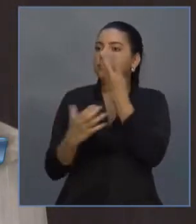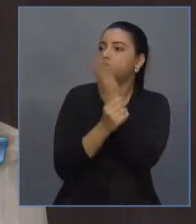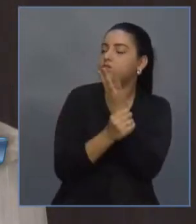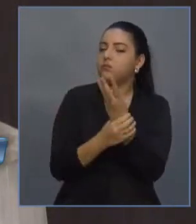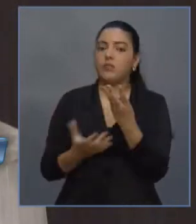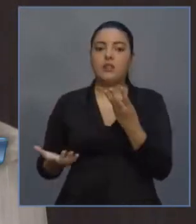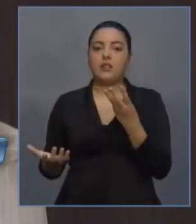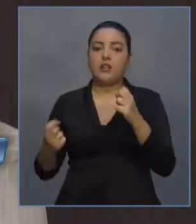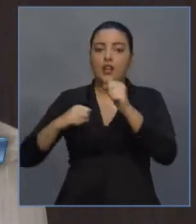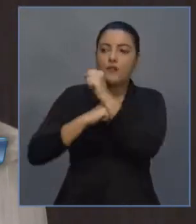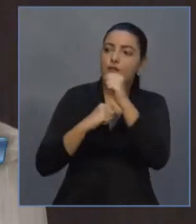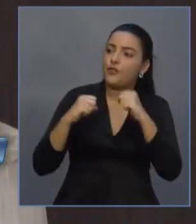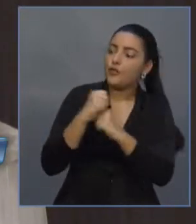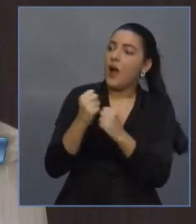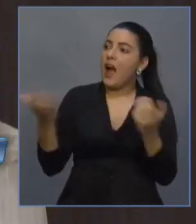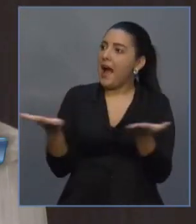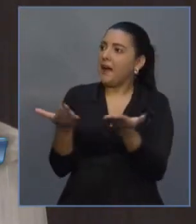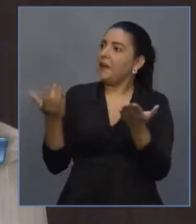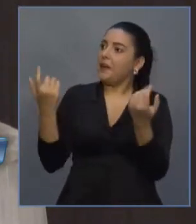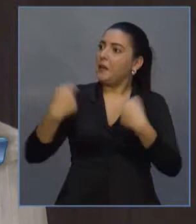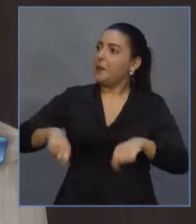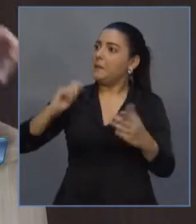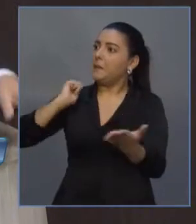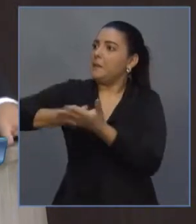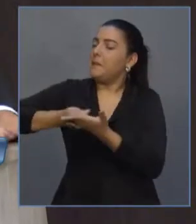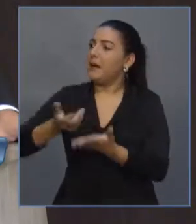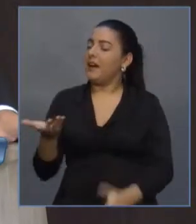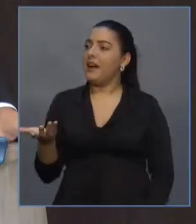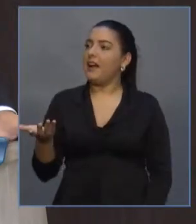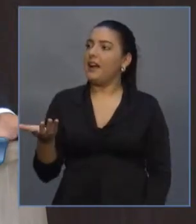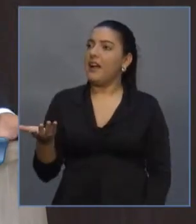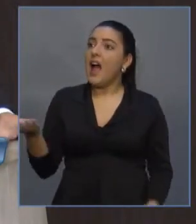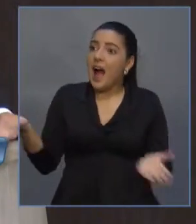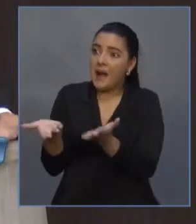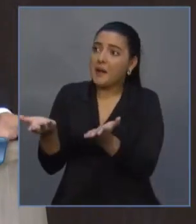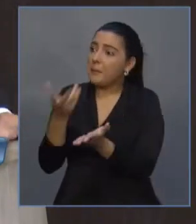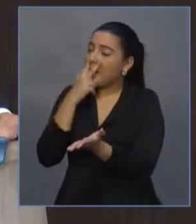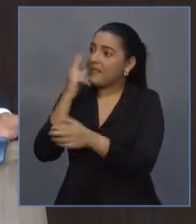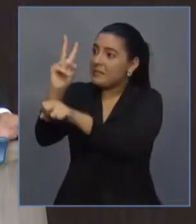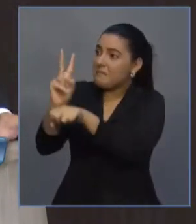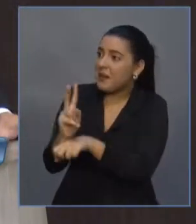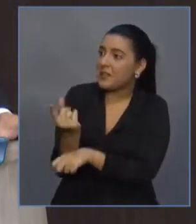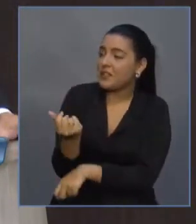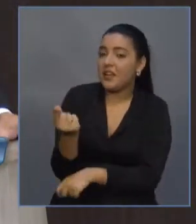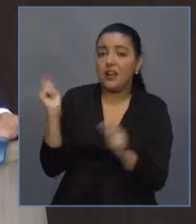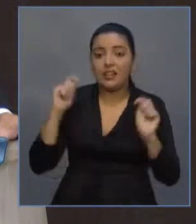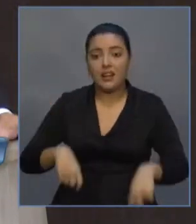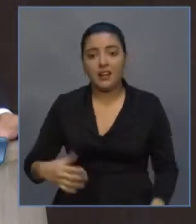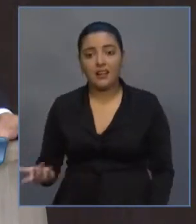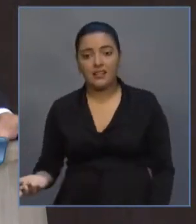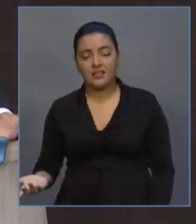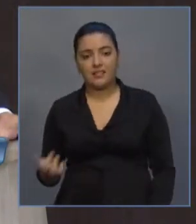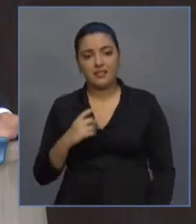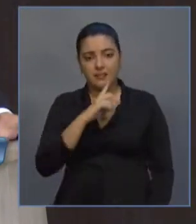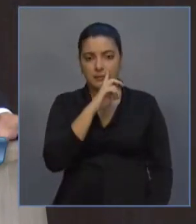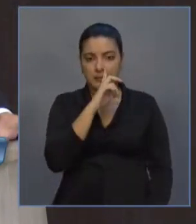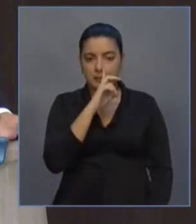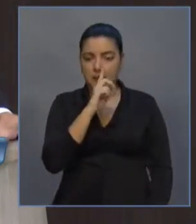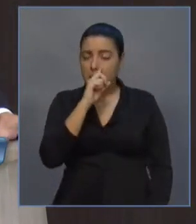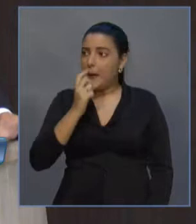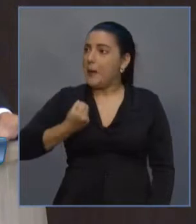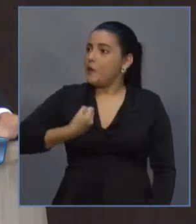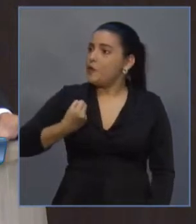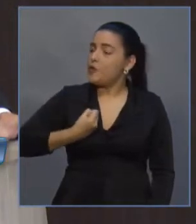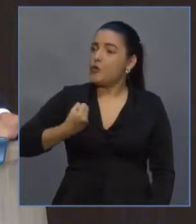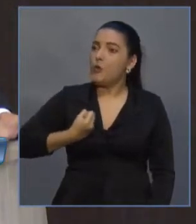grande infraestrutura e, agora, subvenção econômica. E aí, se alardeia que isso é justificável por um determinado número de empregos que